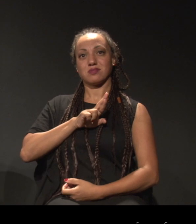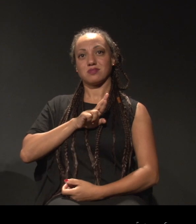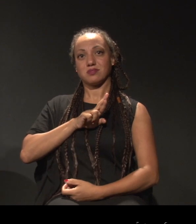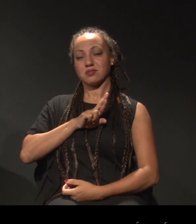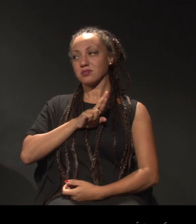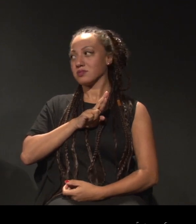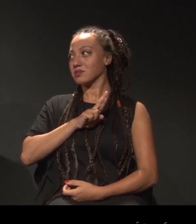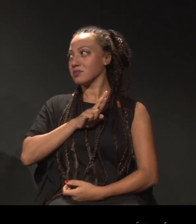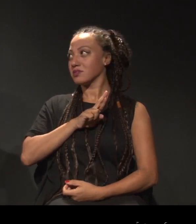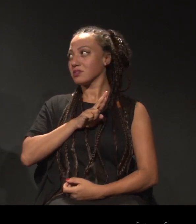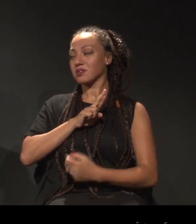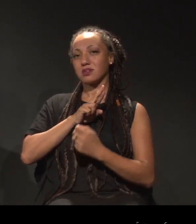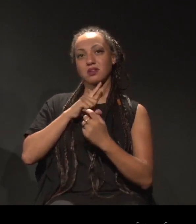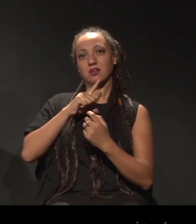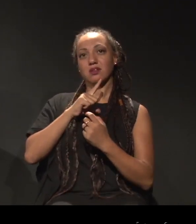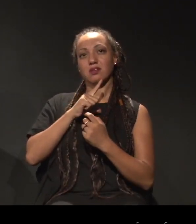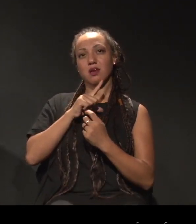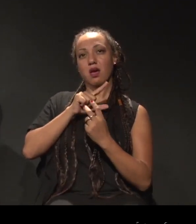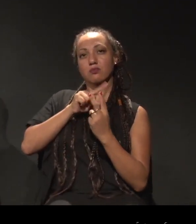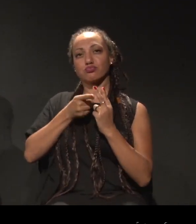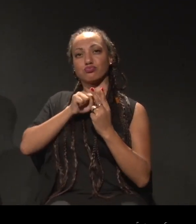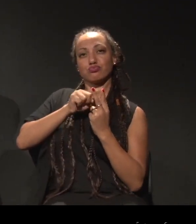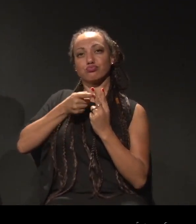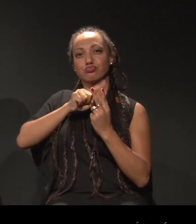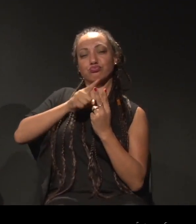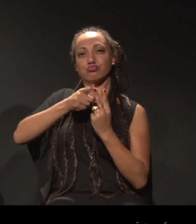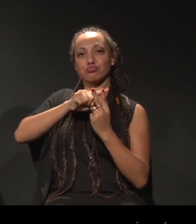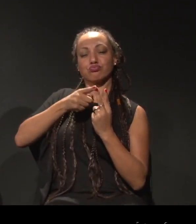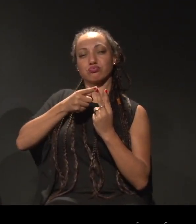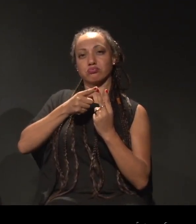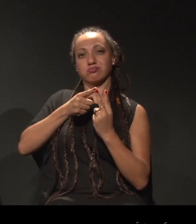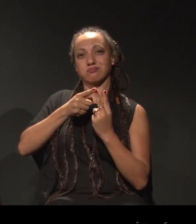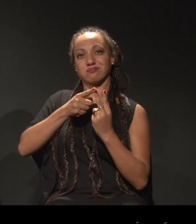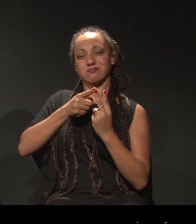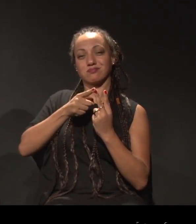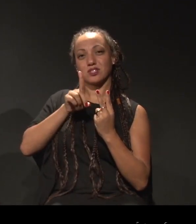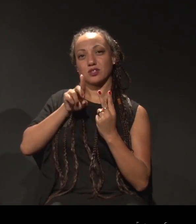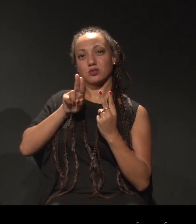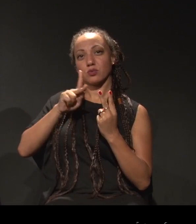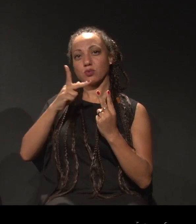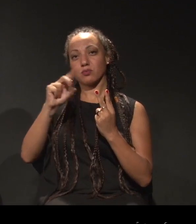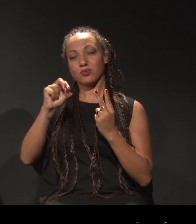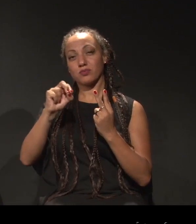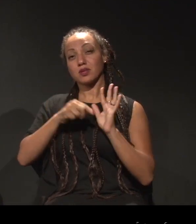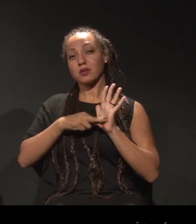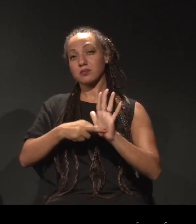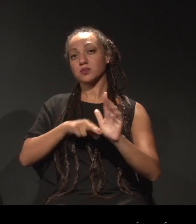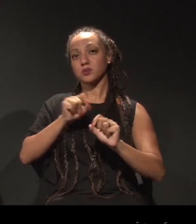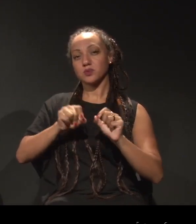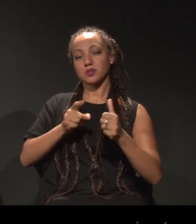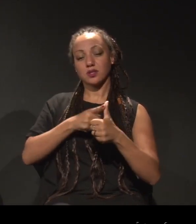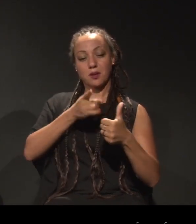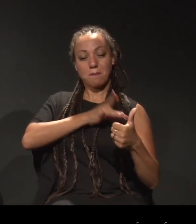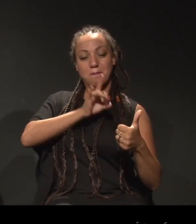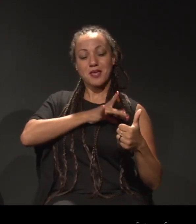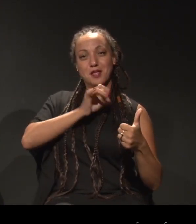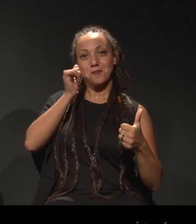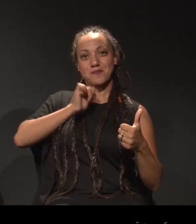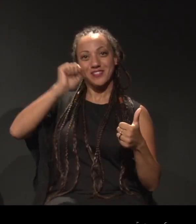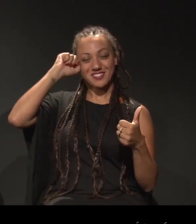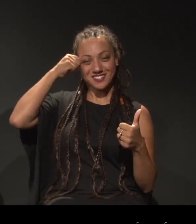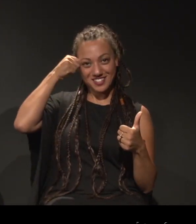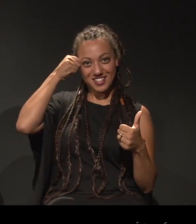é duplo e que representa os meus medos da menina negra